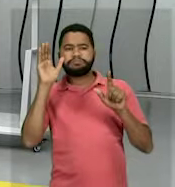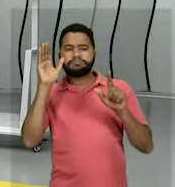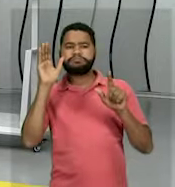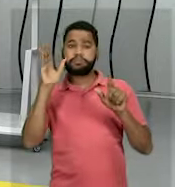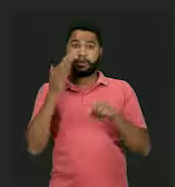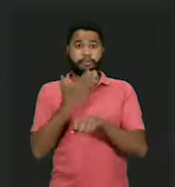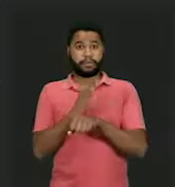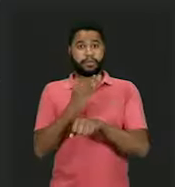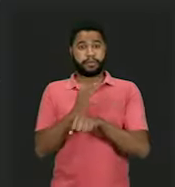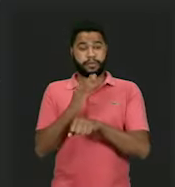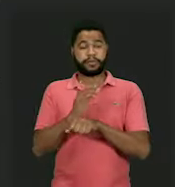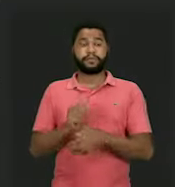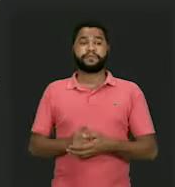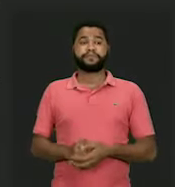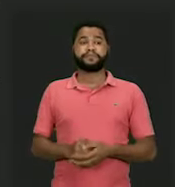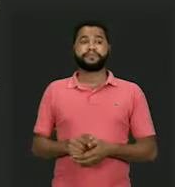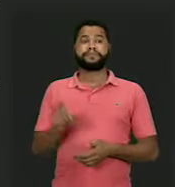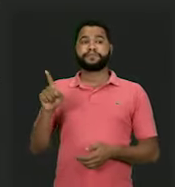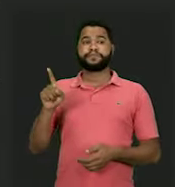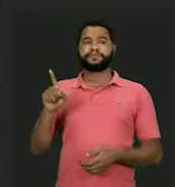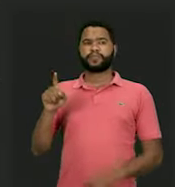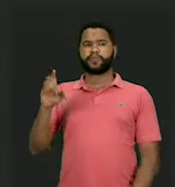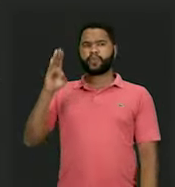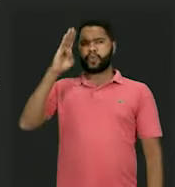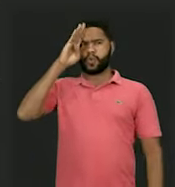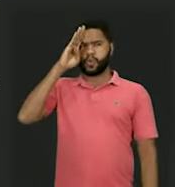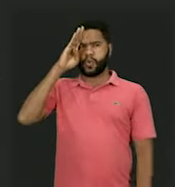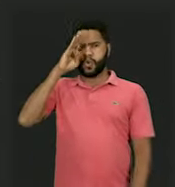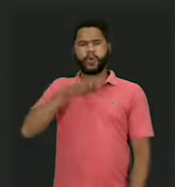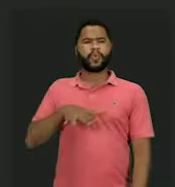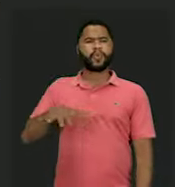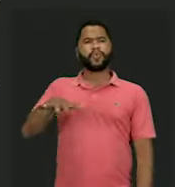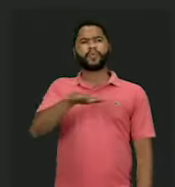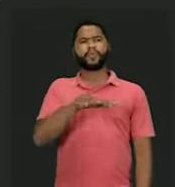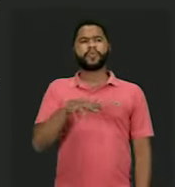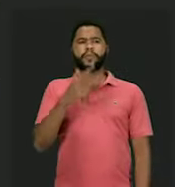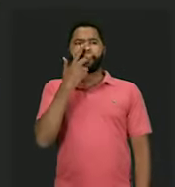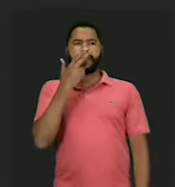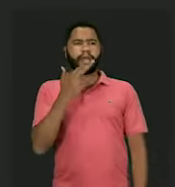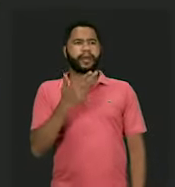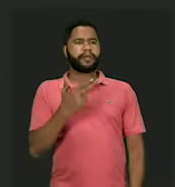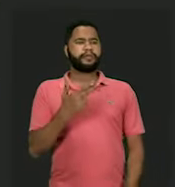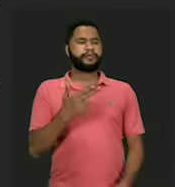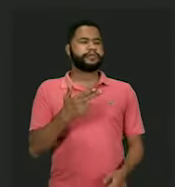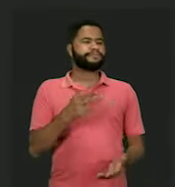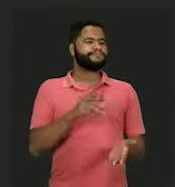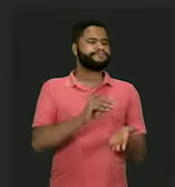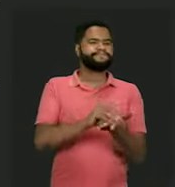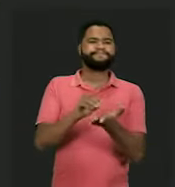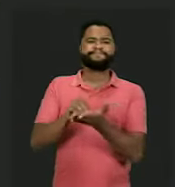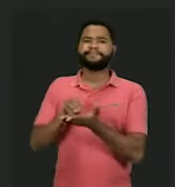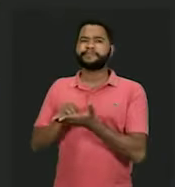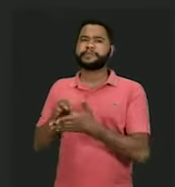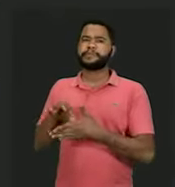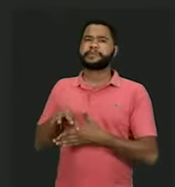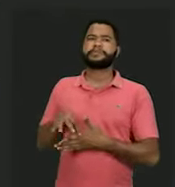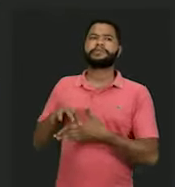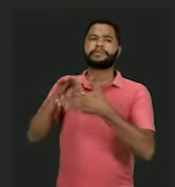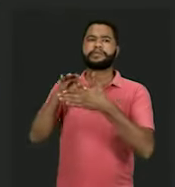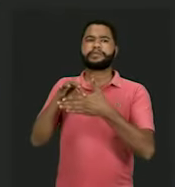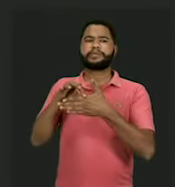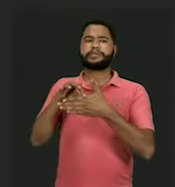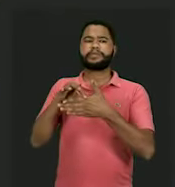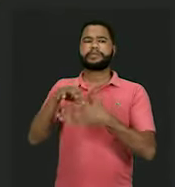aí, hein, galera? O tenentismo vem preencher um espaço, o vazio deixado pela falta de lideranças